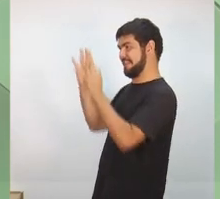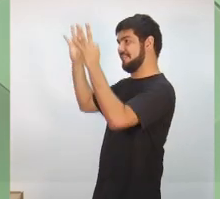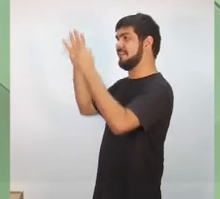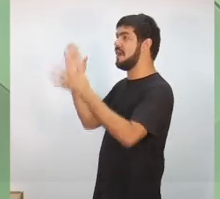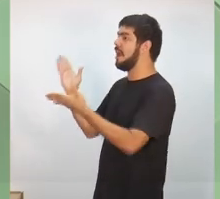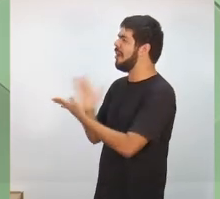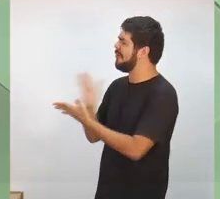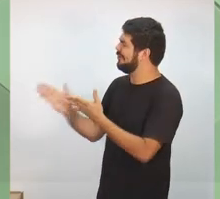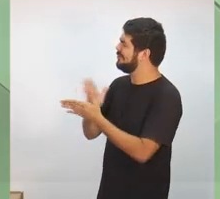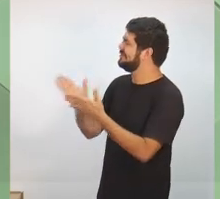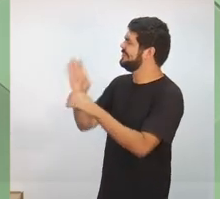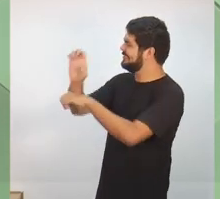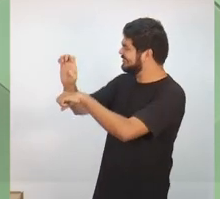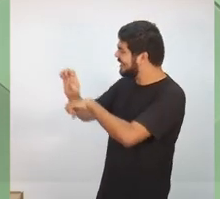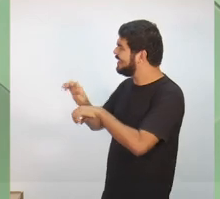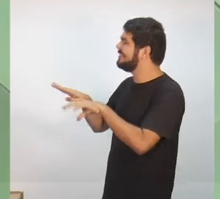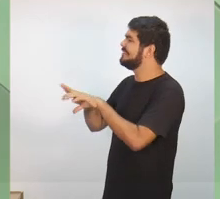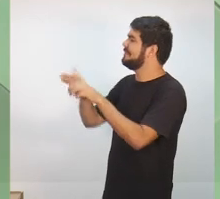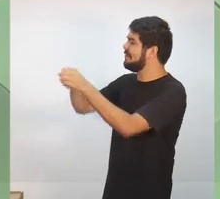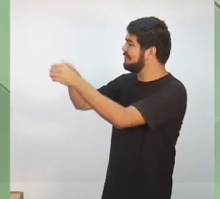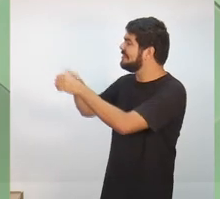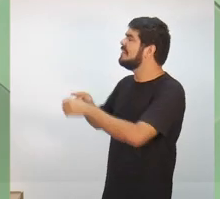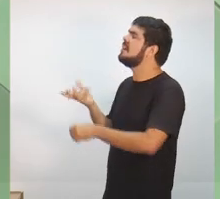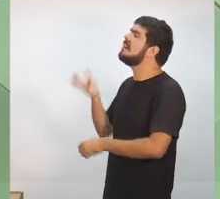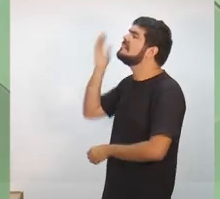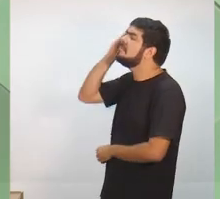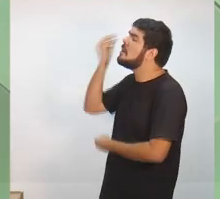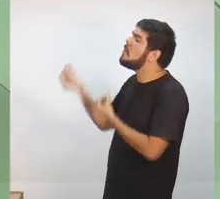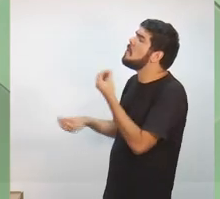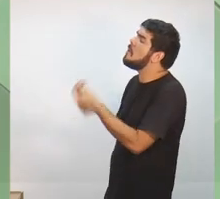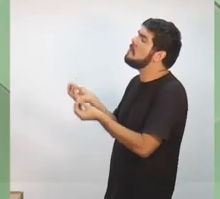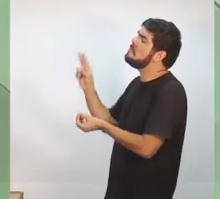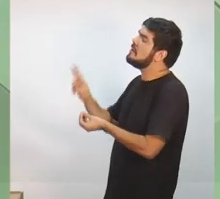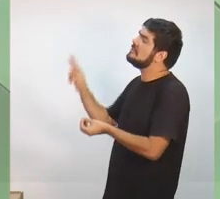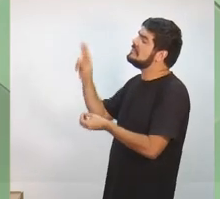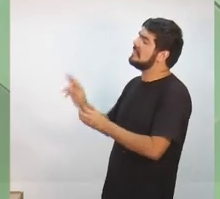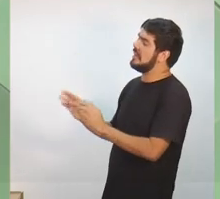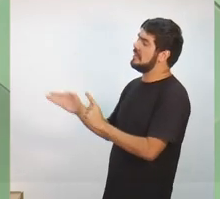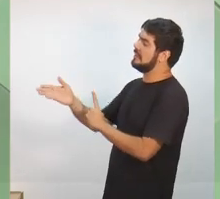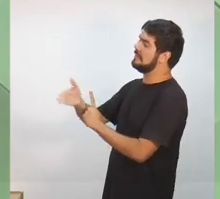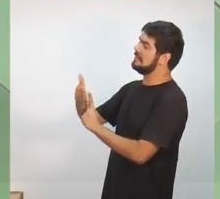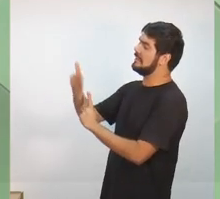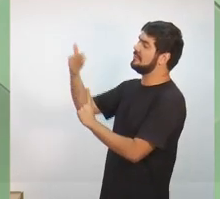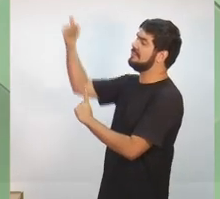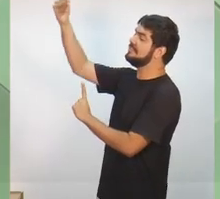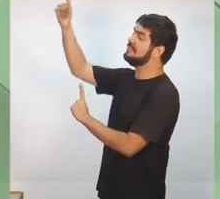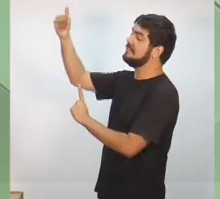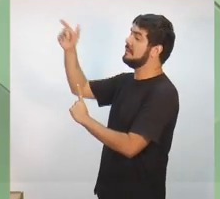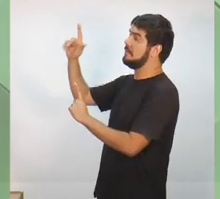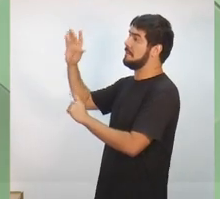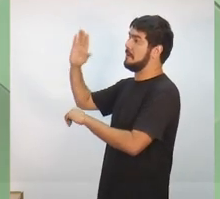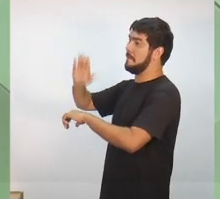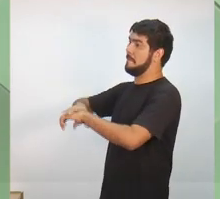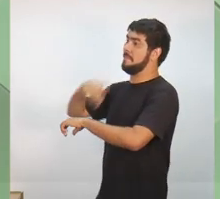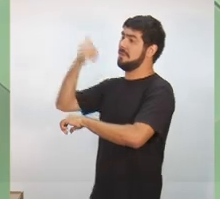municípios e eu quero saber como é que o senhor vai usar esses avanços para combater a falta de segurança no nosso estado.